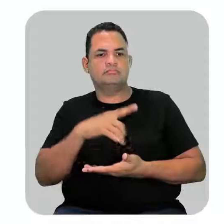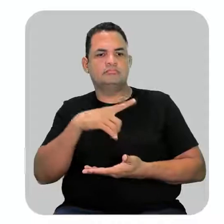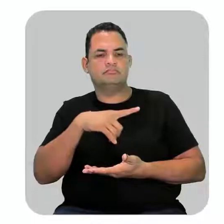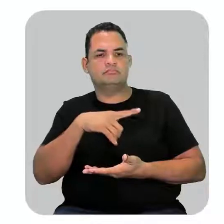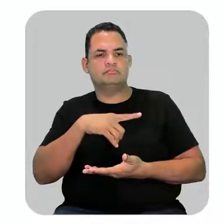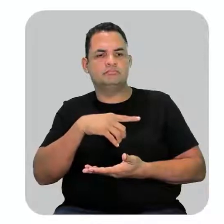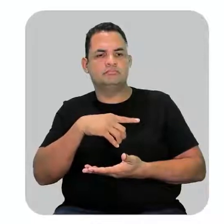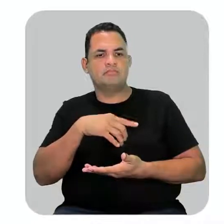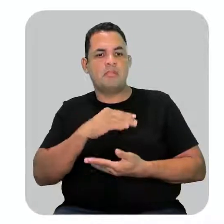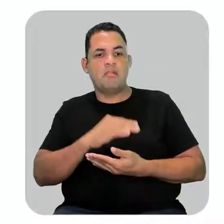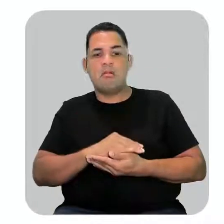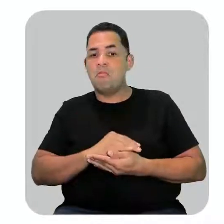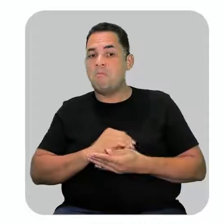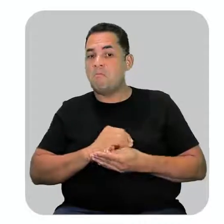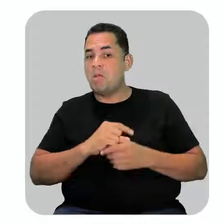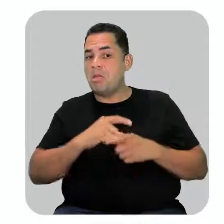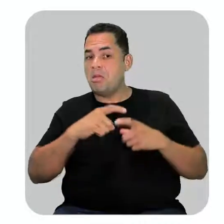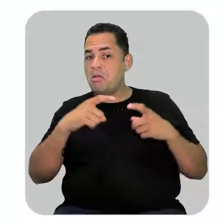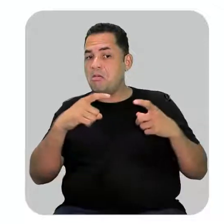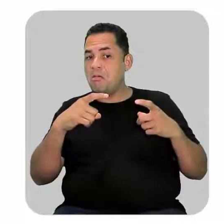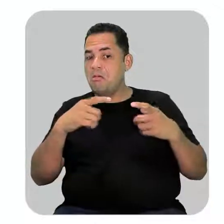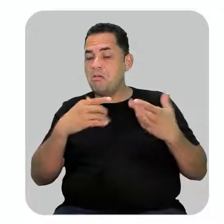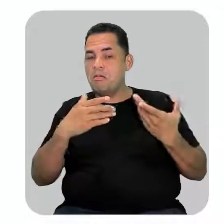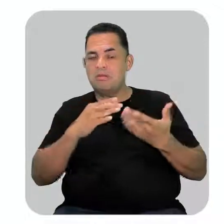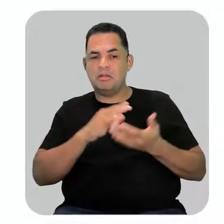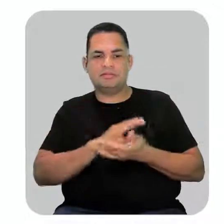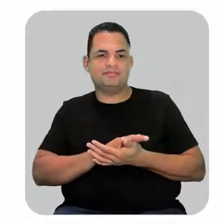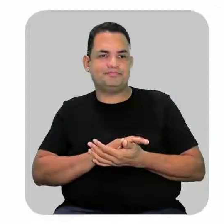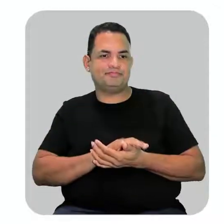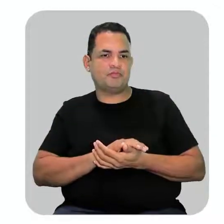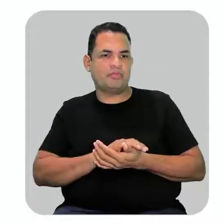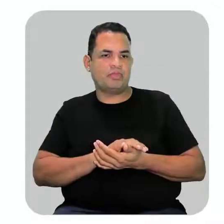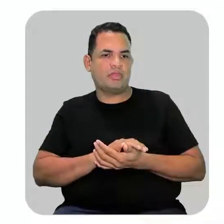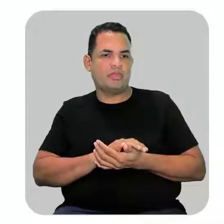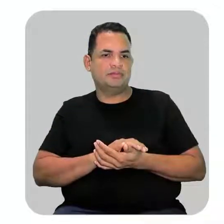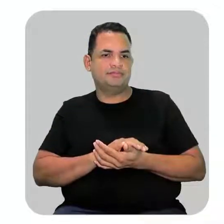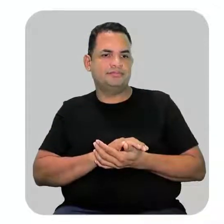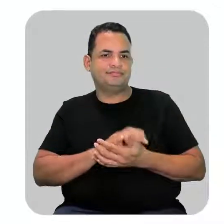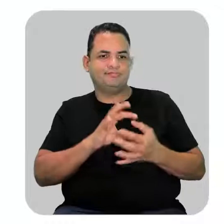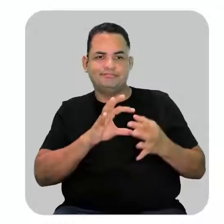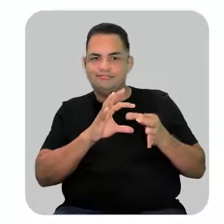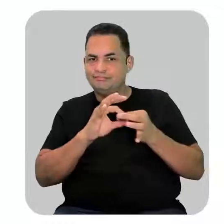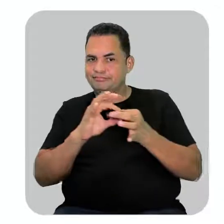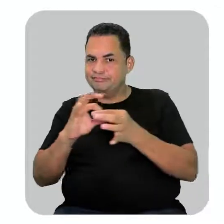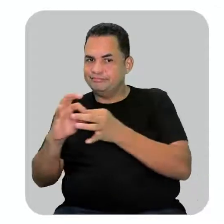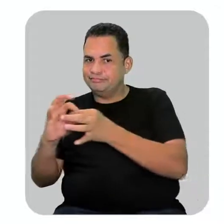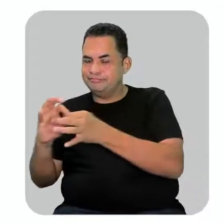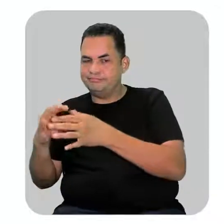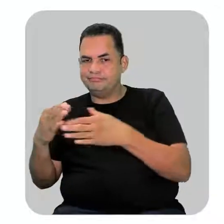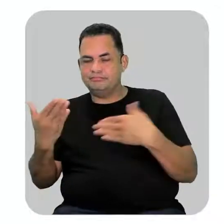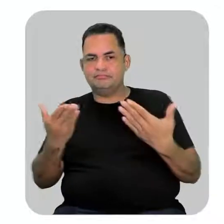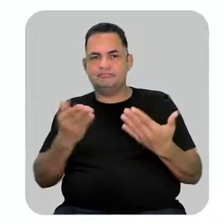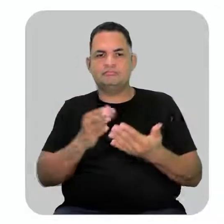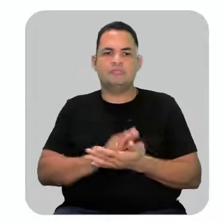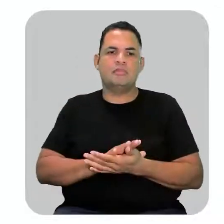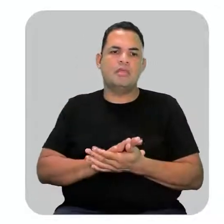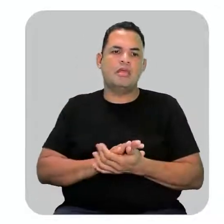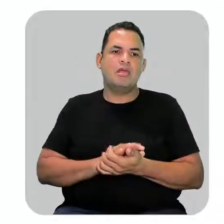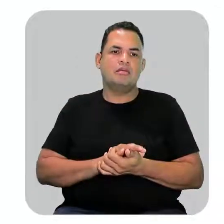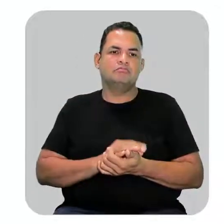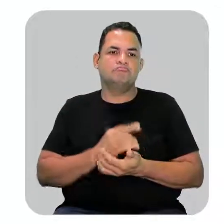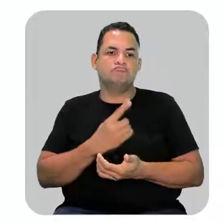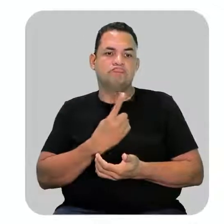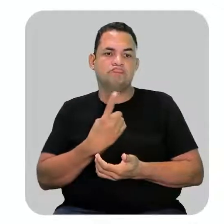a maior sequência de carbonos não é o que a gente tem trabalhado porém uma das ligações duplas